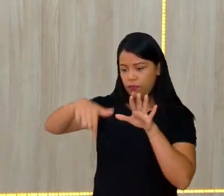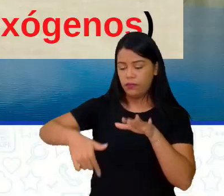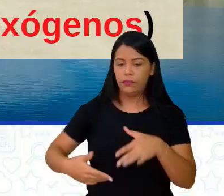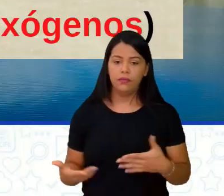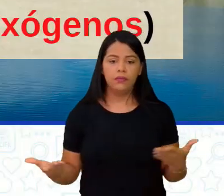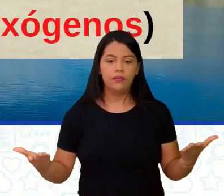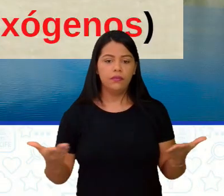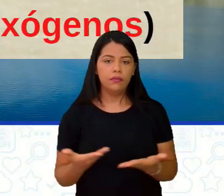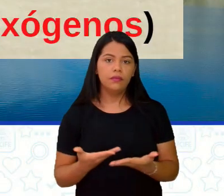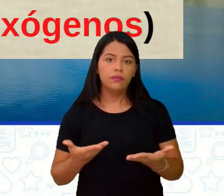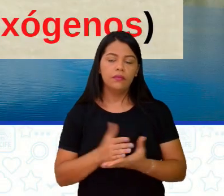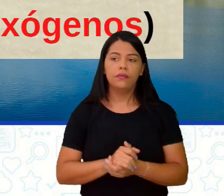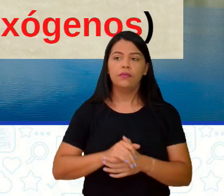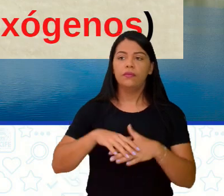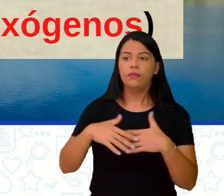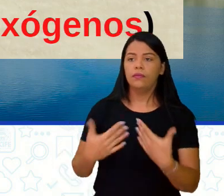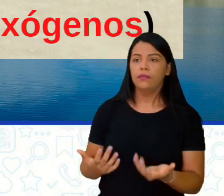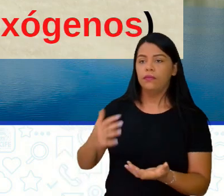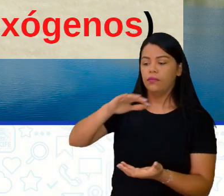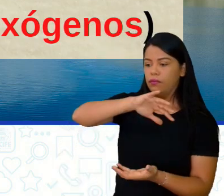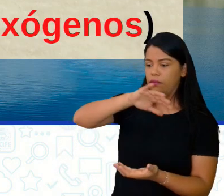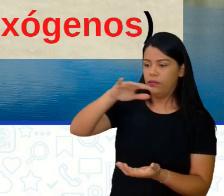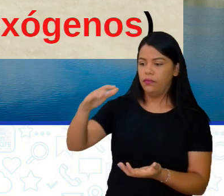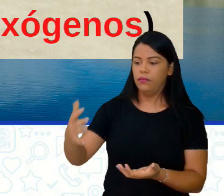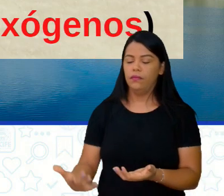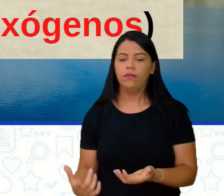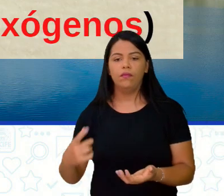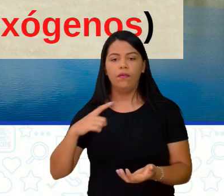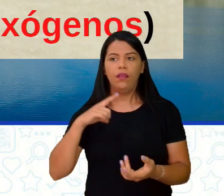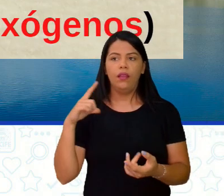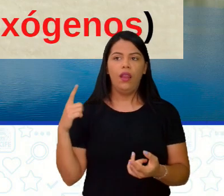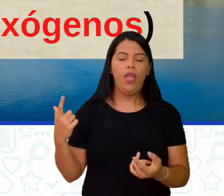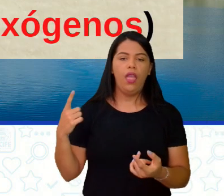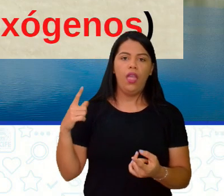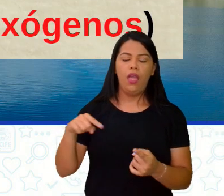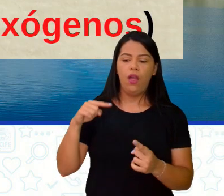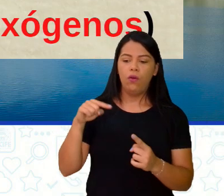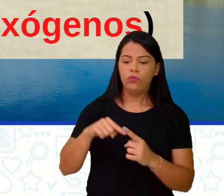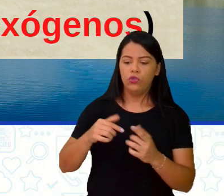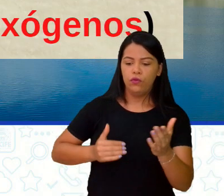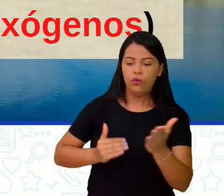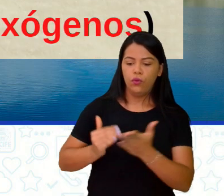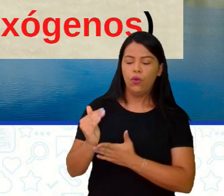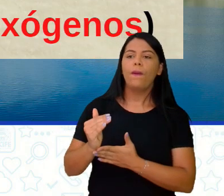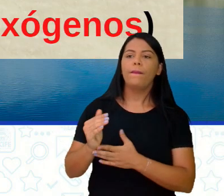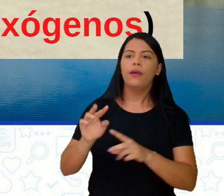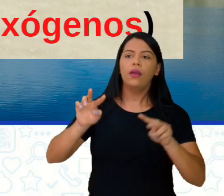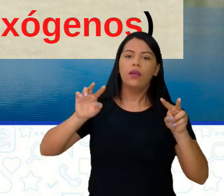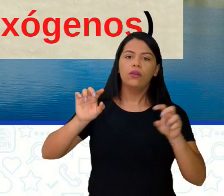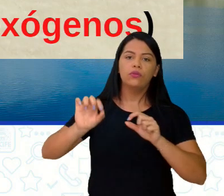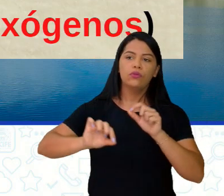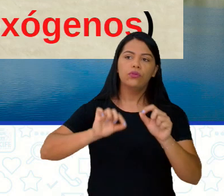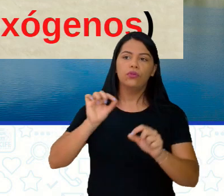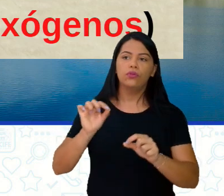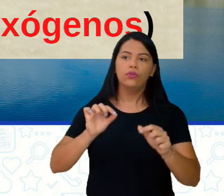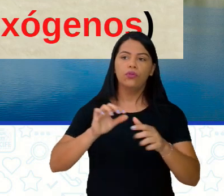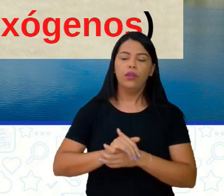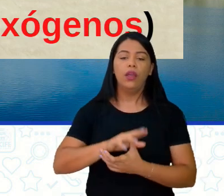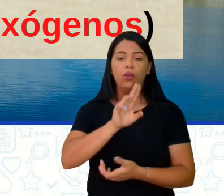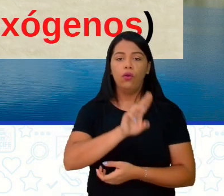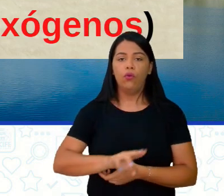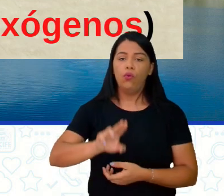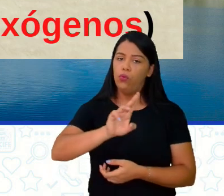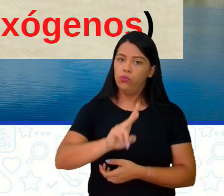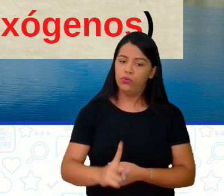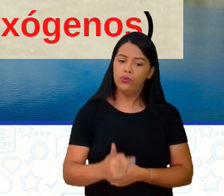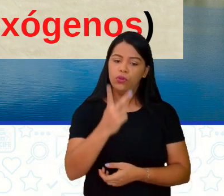o relevo tem origem e se transforma sobre a intervenção de dois